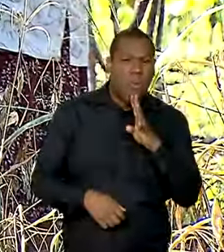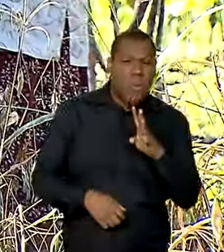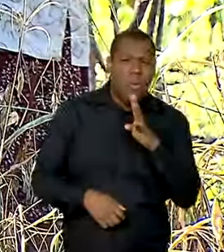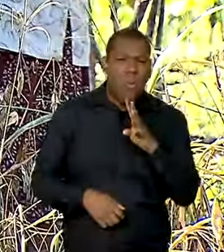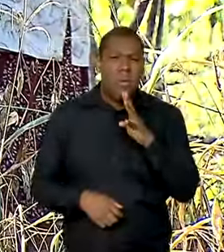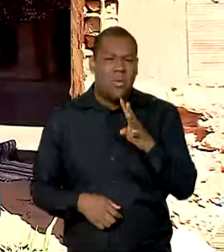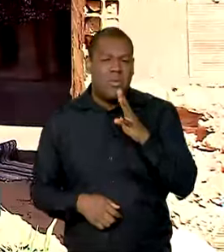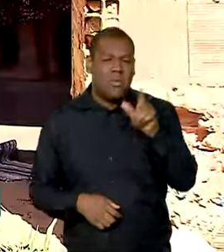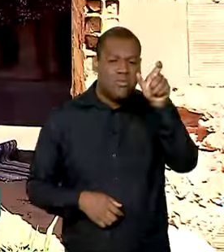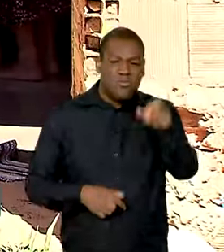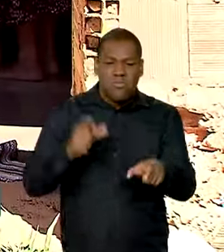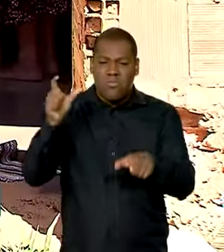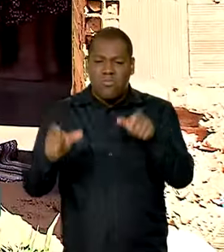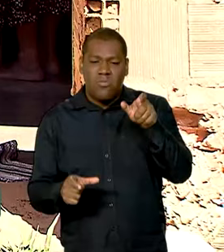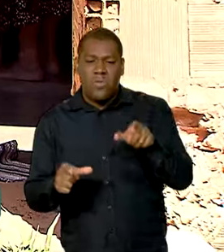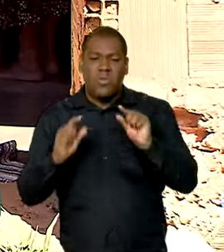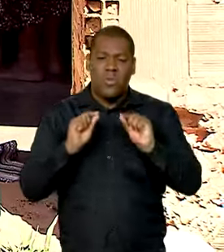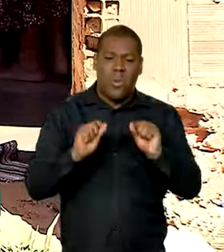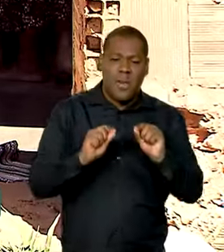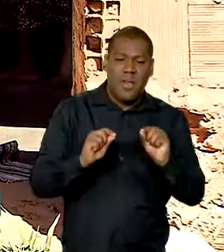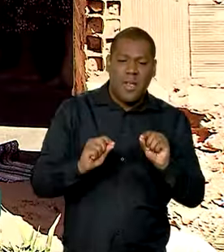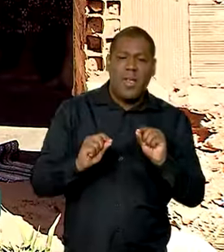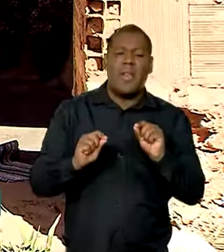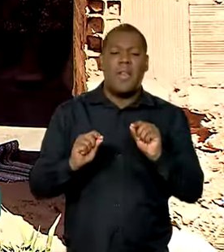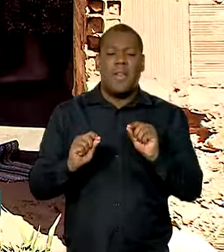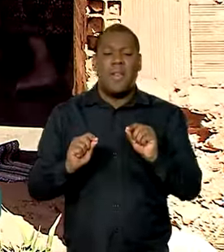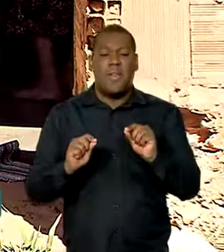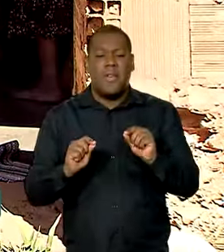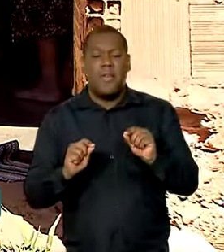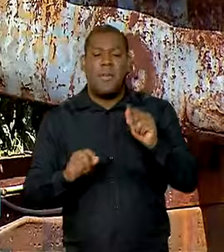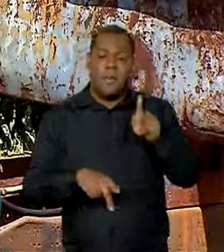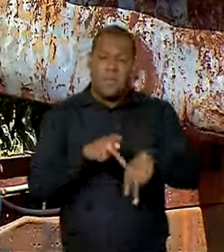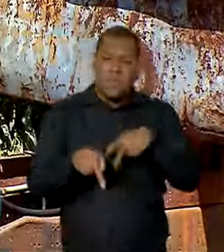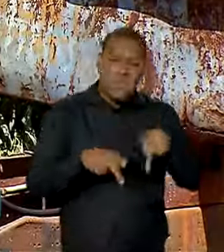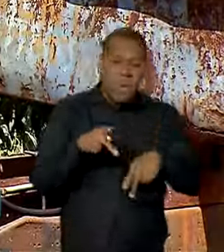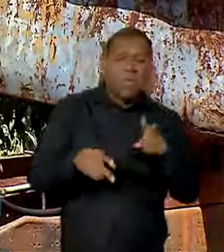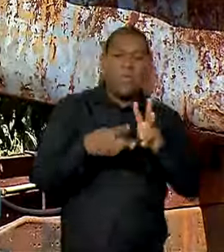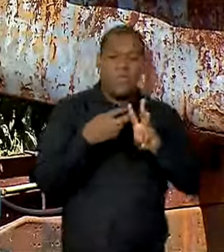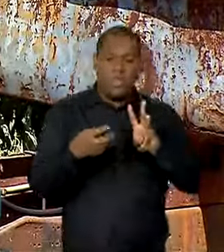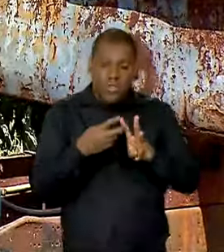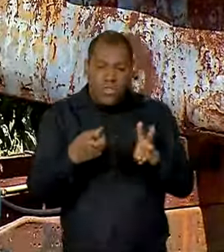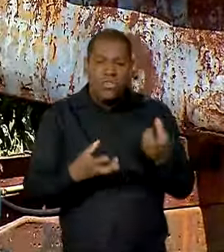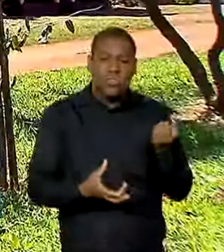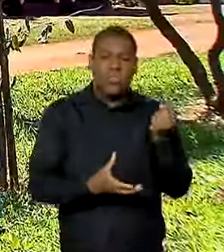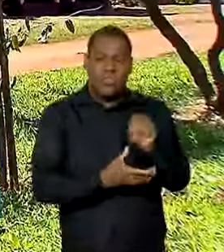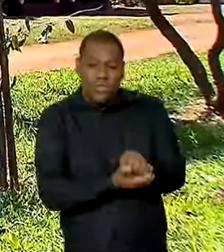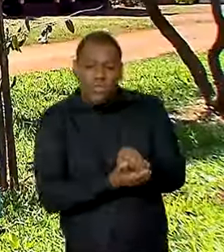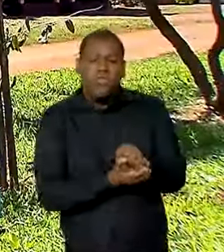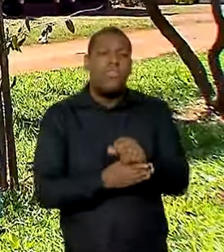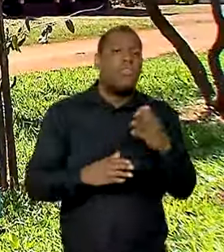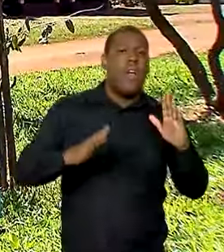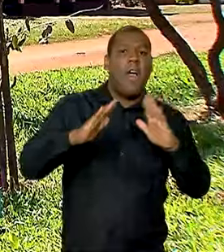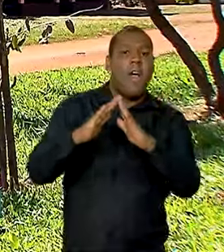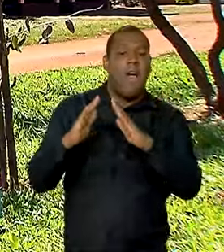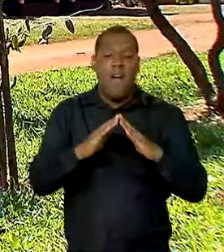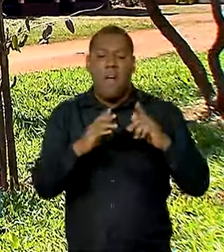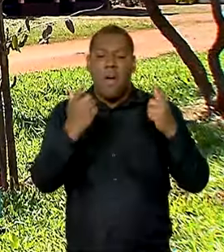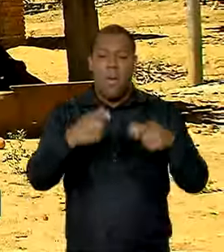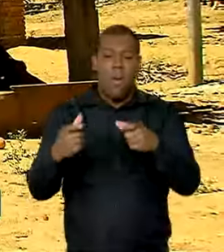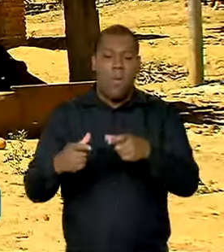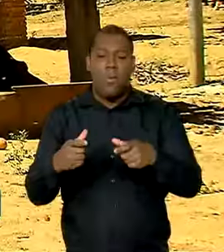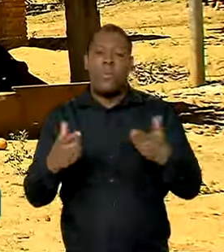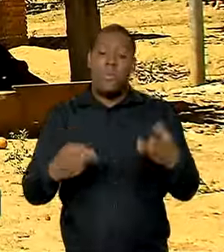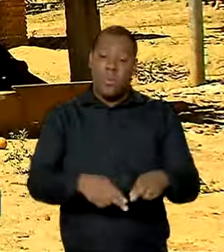quem são e onde moram os povos tradicionais do Brasil, como quilombolas e indígenas. Por